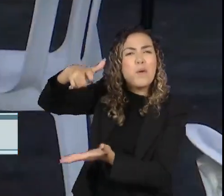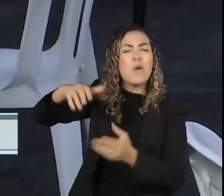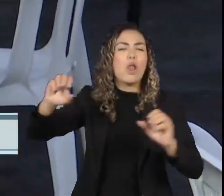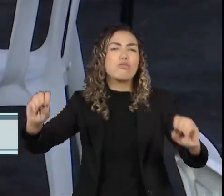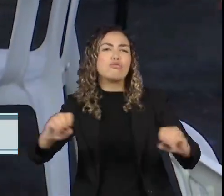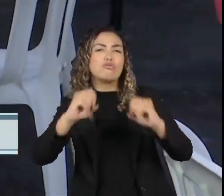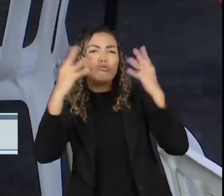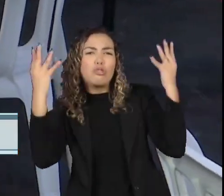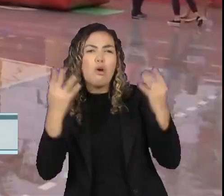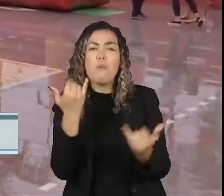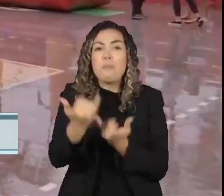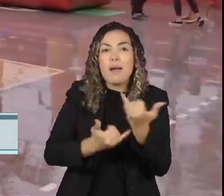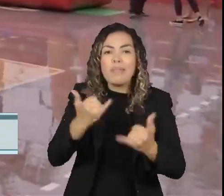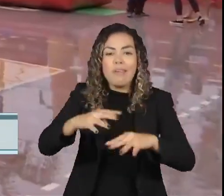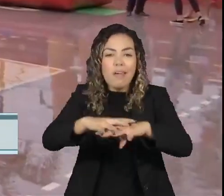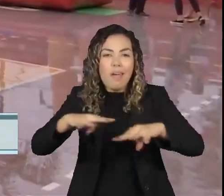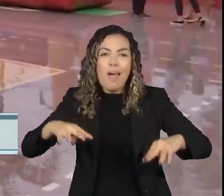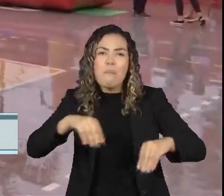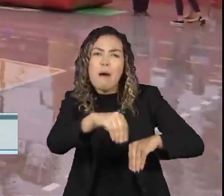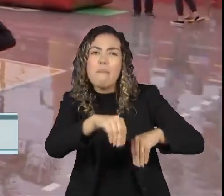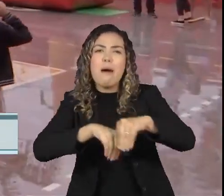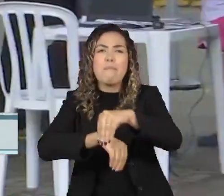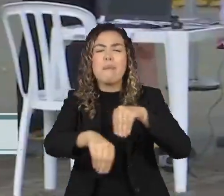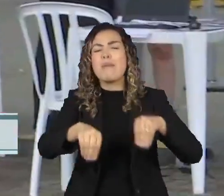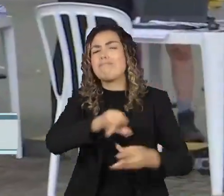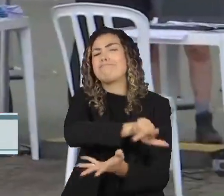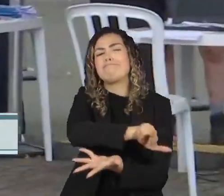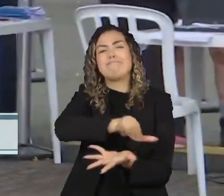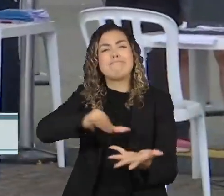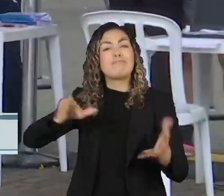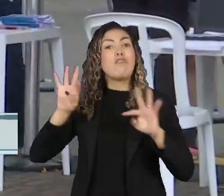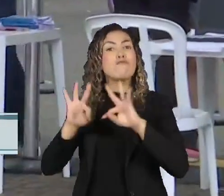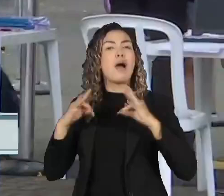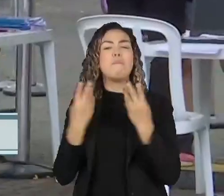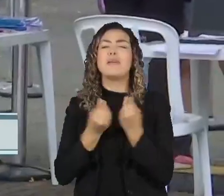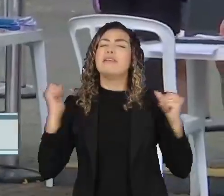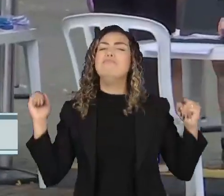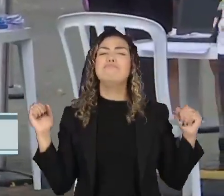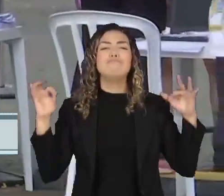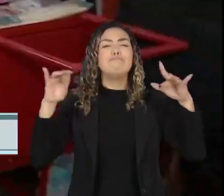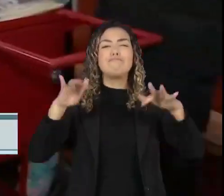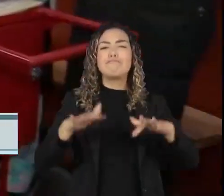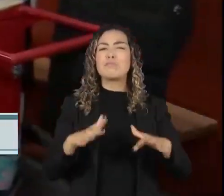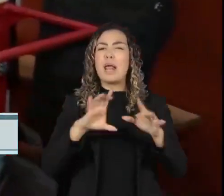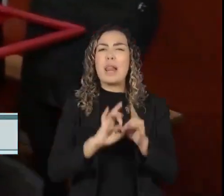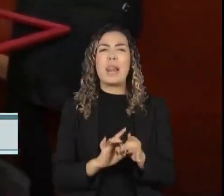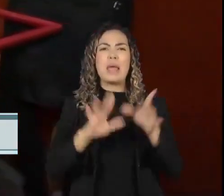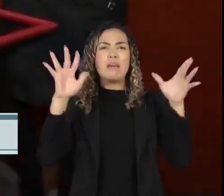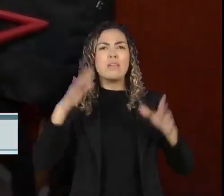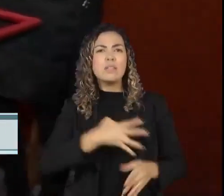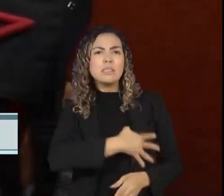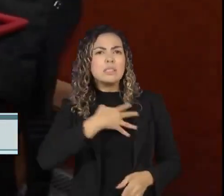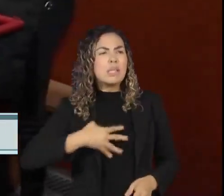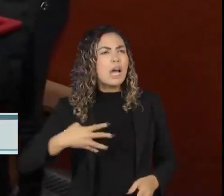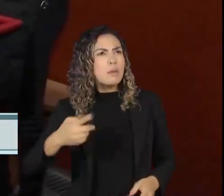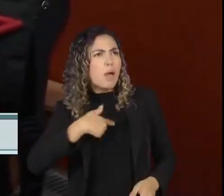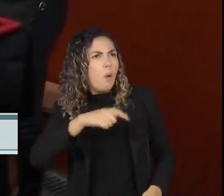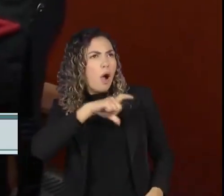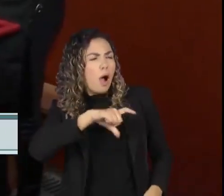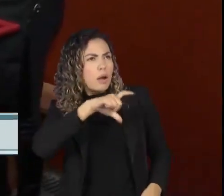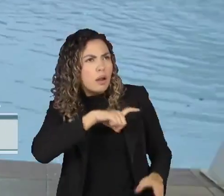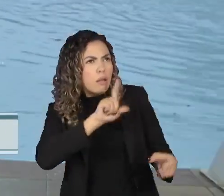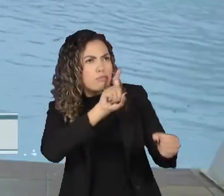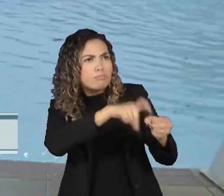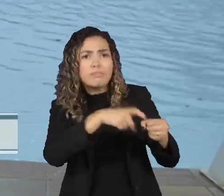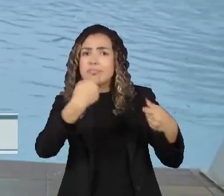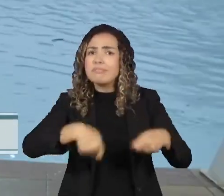de tabuleiro e muito mais. O evento é para toda a família. Não precisa ser associado ao SESI e o melhor, é de